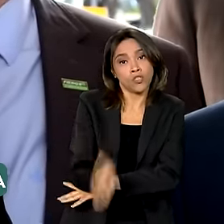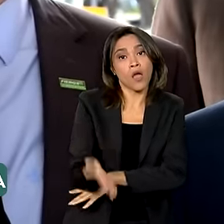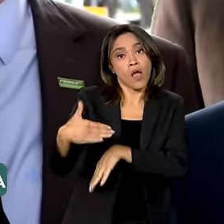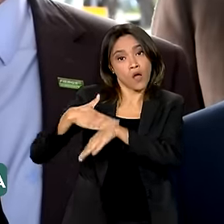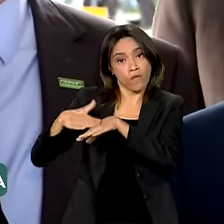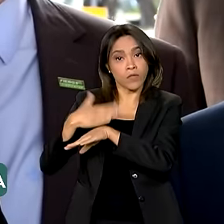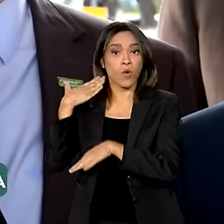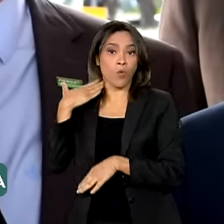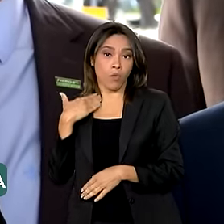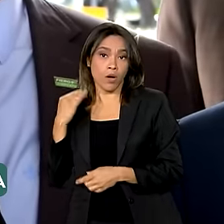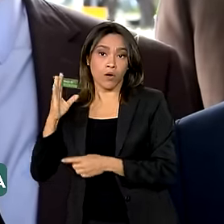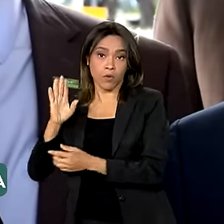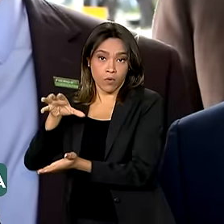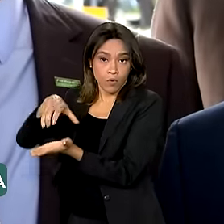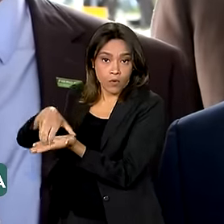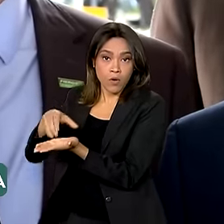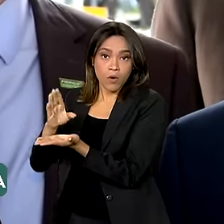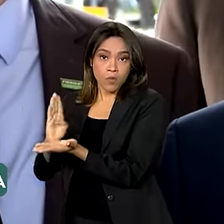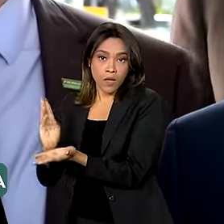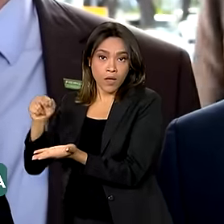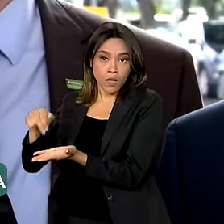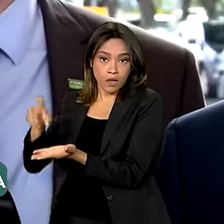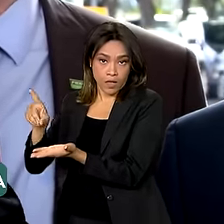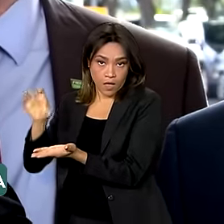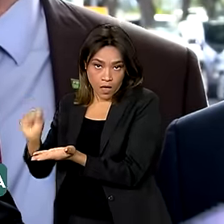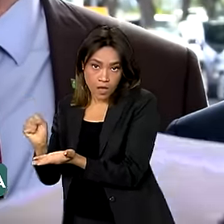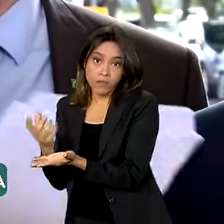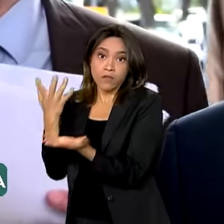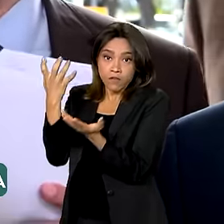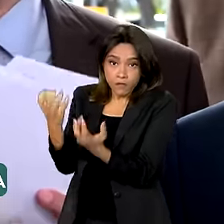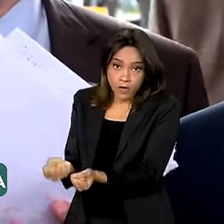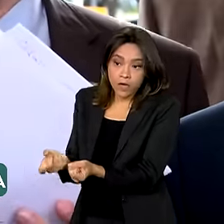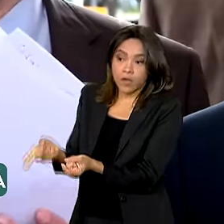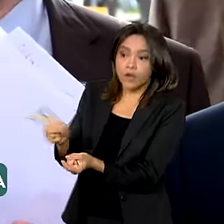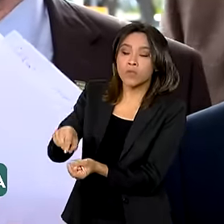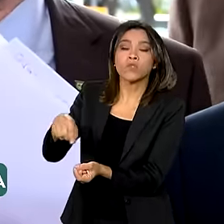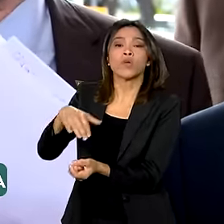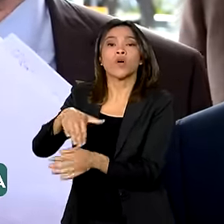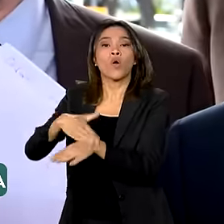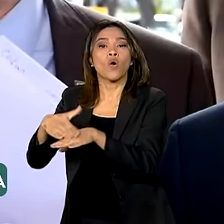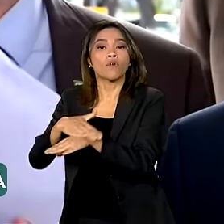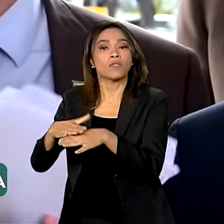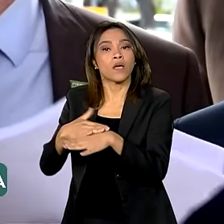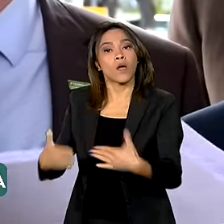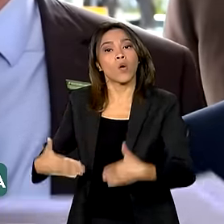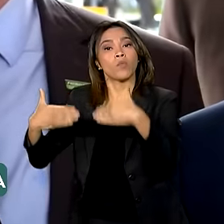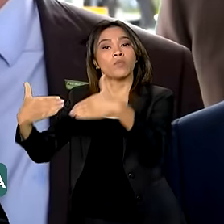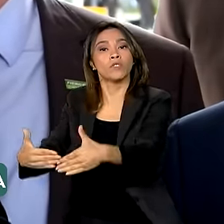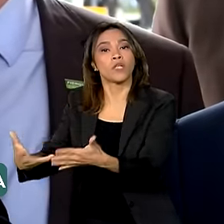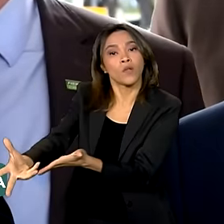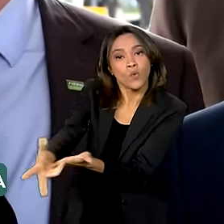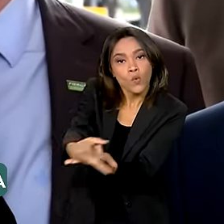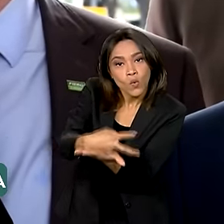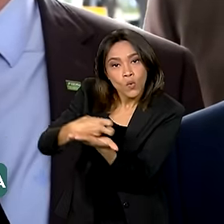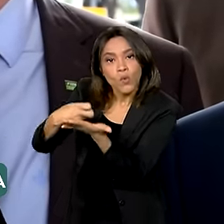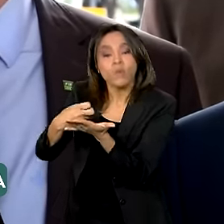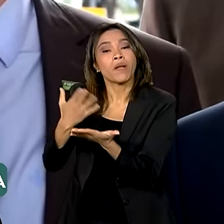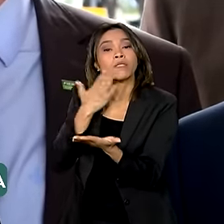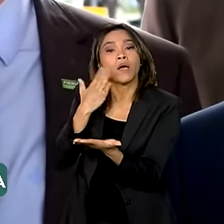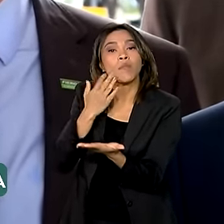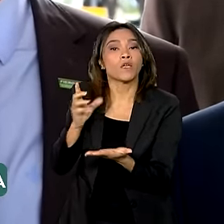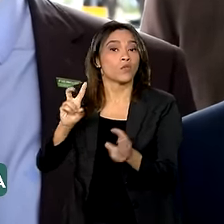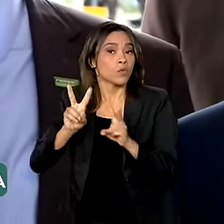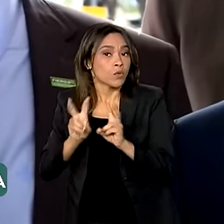BNDES, o Aluísio Mercadante, vamos conversar com a Fazenda, há que se definir a questão dos juros